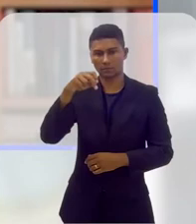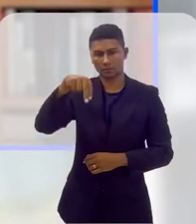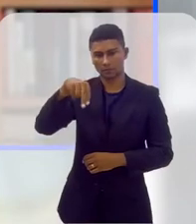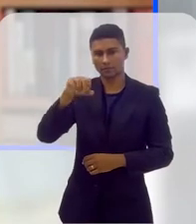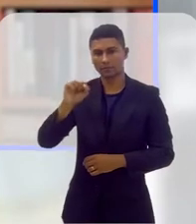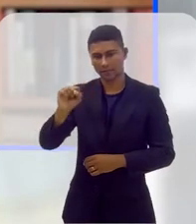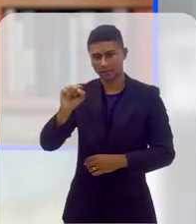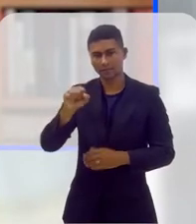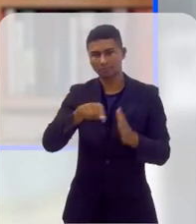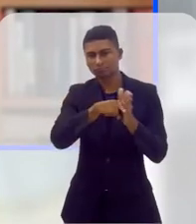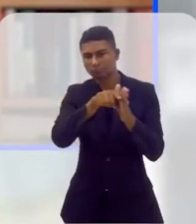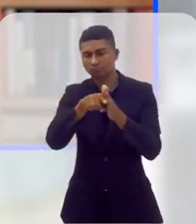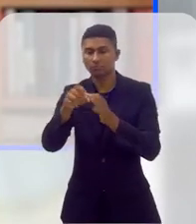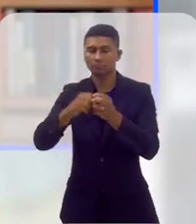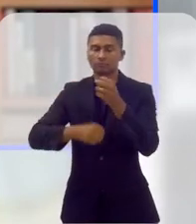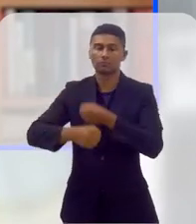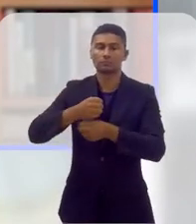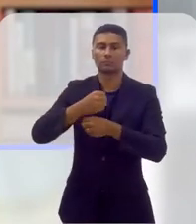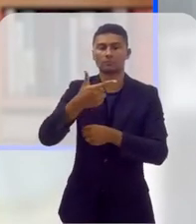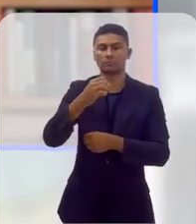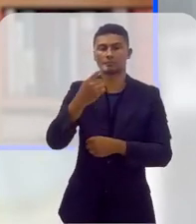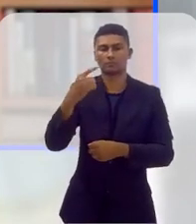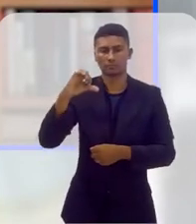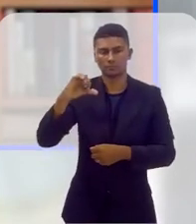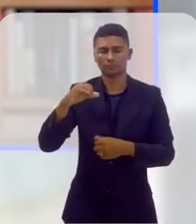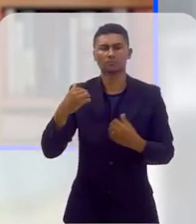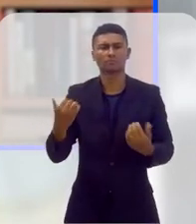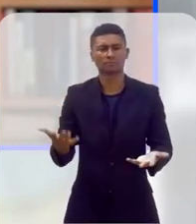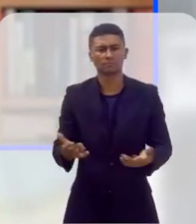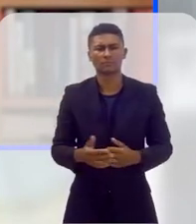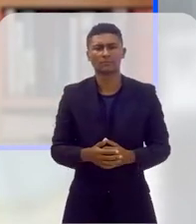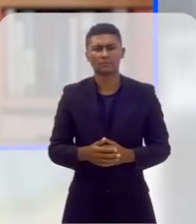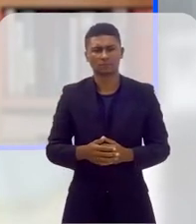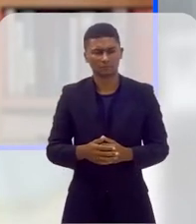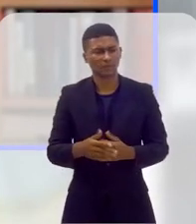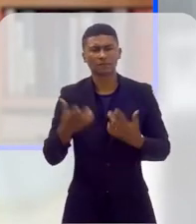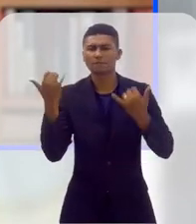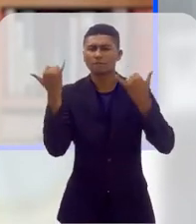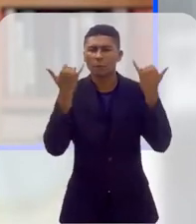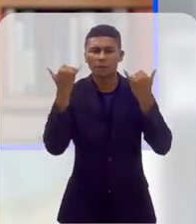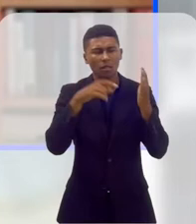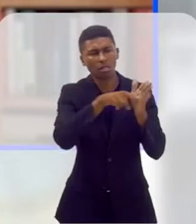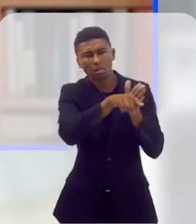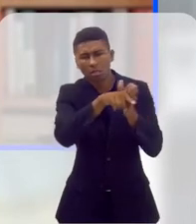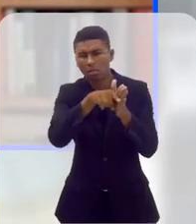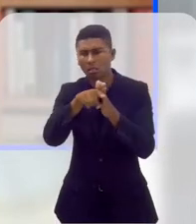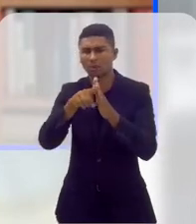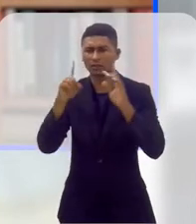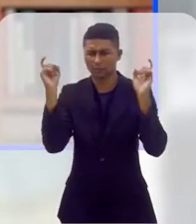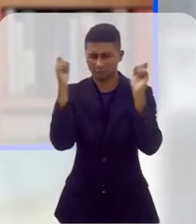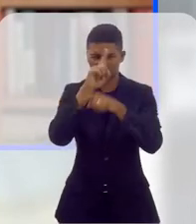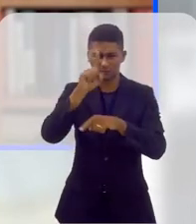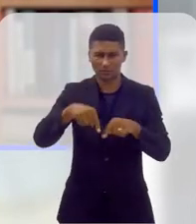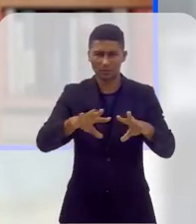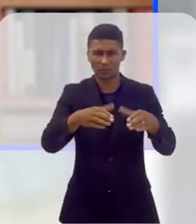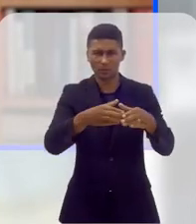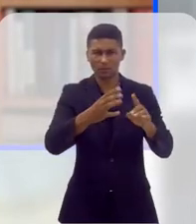Pesquisa Nacional de Saúde, coletada em 2019. Ainda é muito difícil coletar dados sobre a população